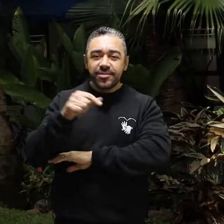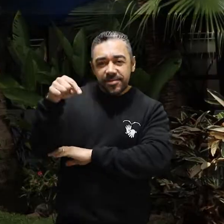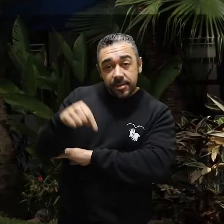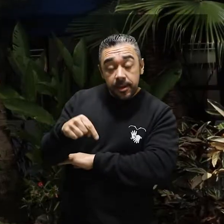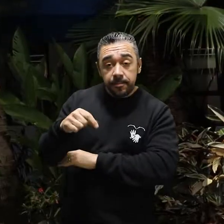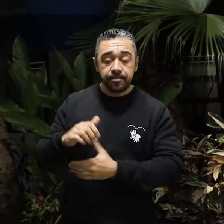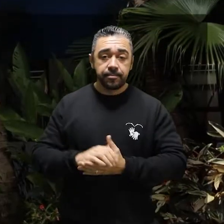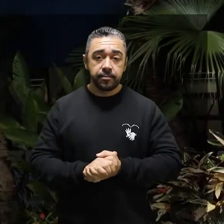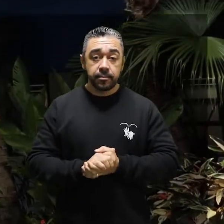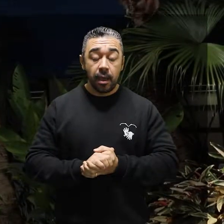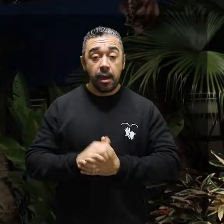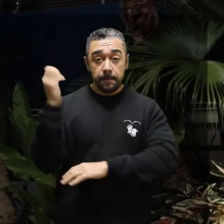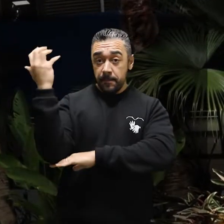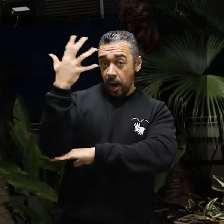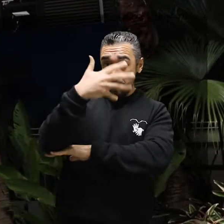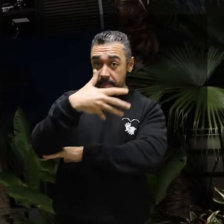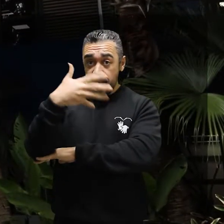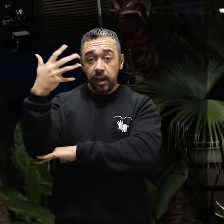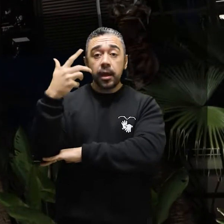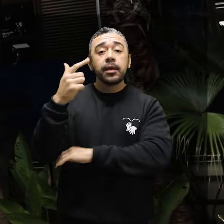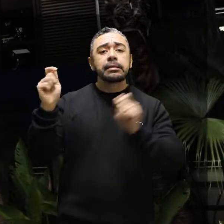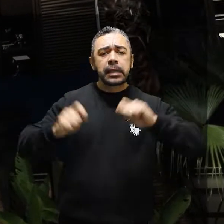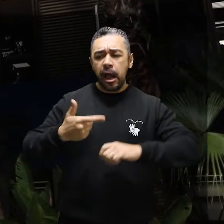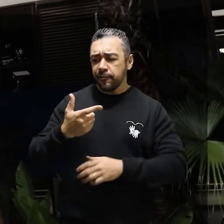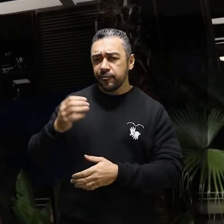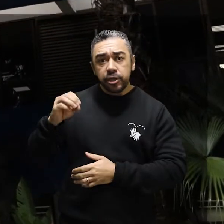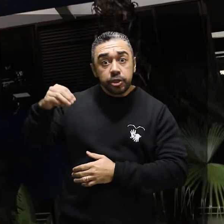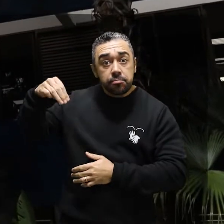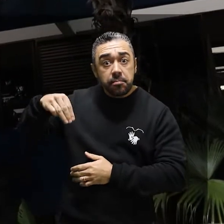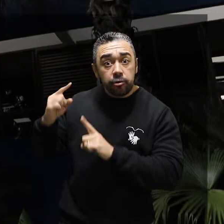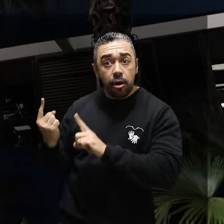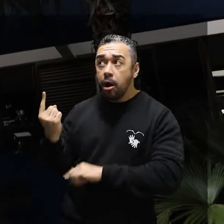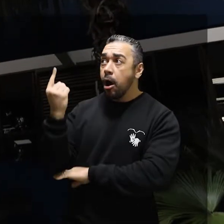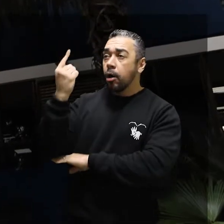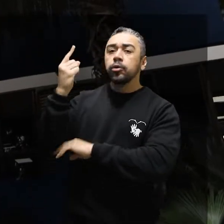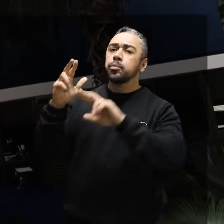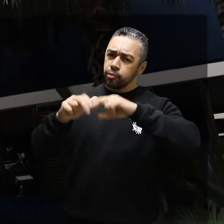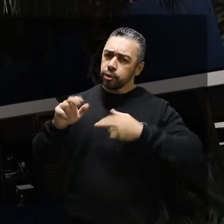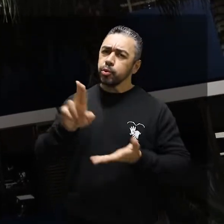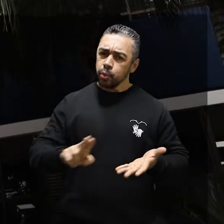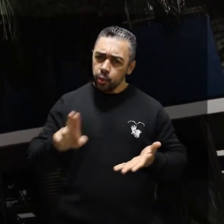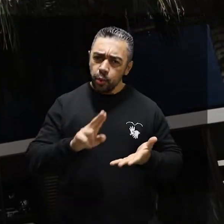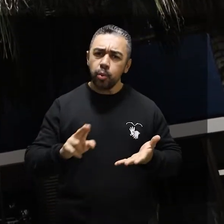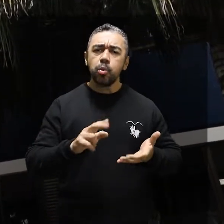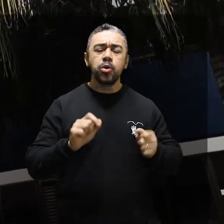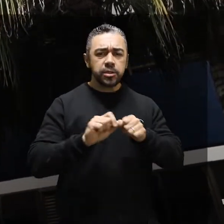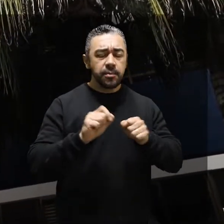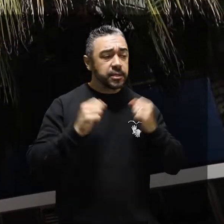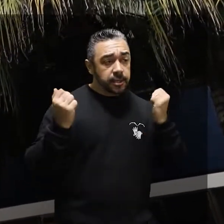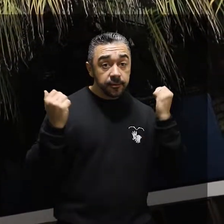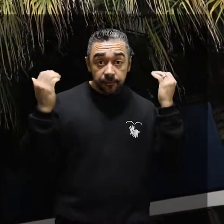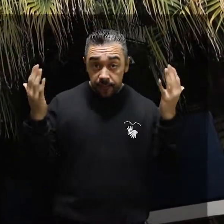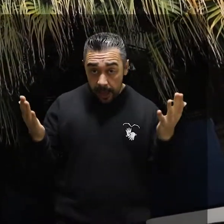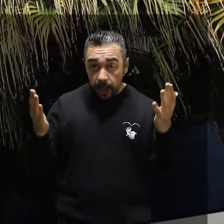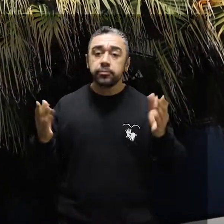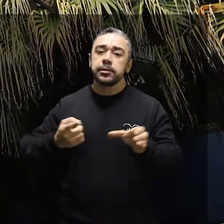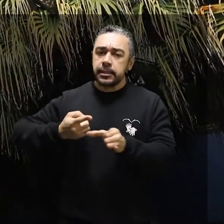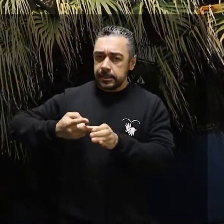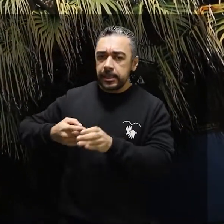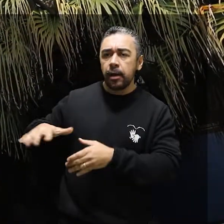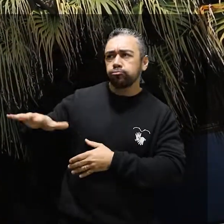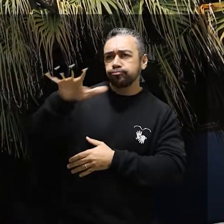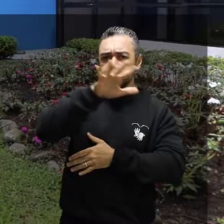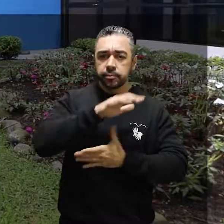aqui. A Palmeira Real pode chegar a incríveis 20 metros de altura. Por isso, ela é amplamente utilizada no paisagismo